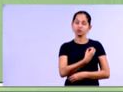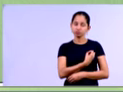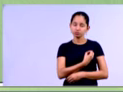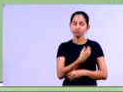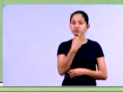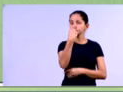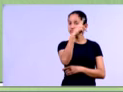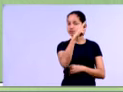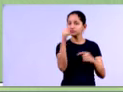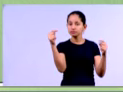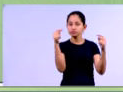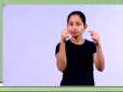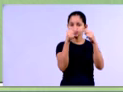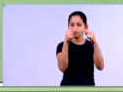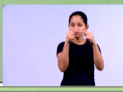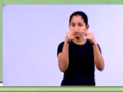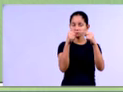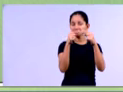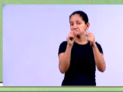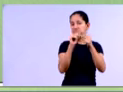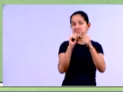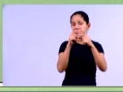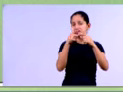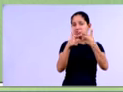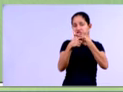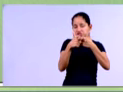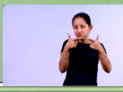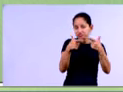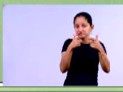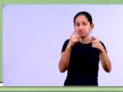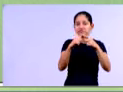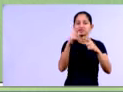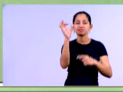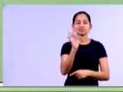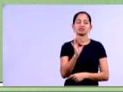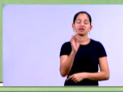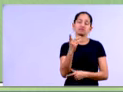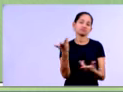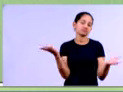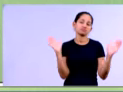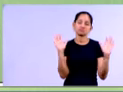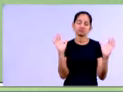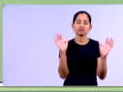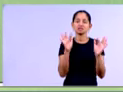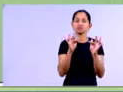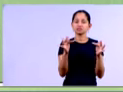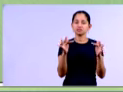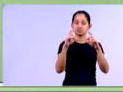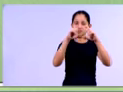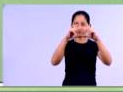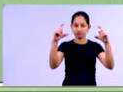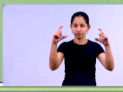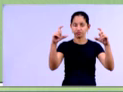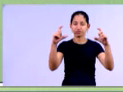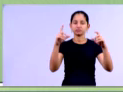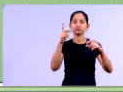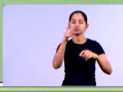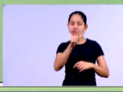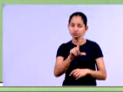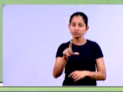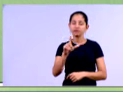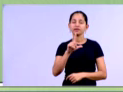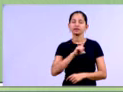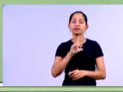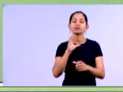receita líquida. Se eu quiser saber a participação do imposto de renda, também vou dividir o total dele pela receita líquida. Se eu quiser saber o